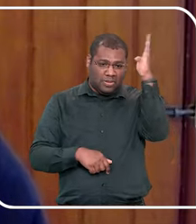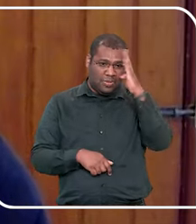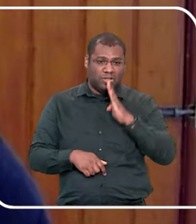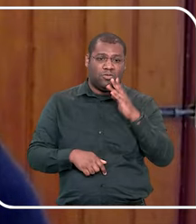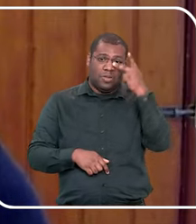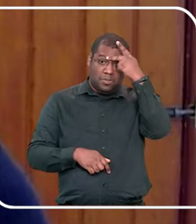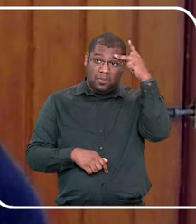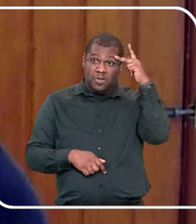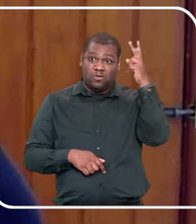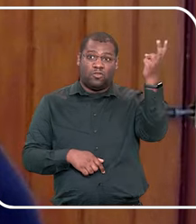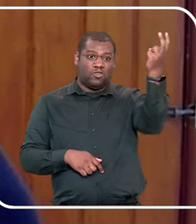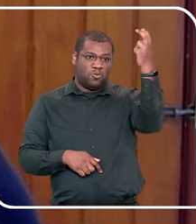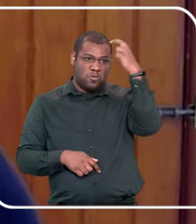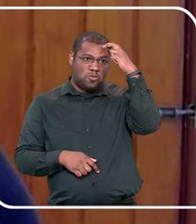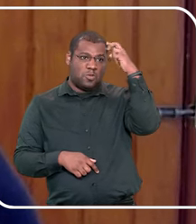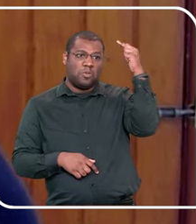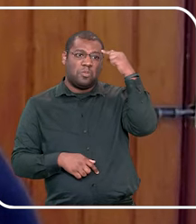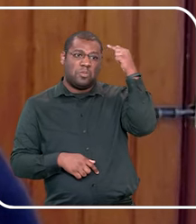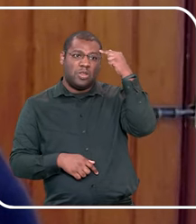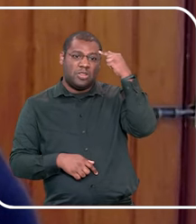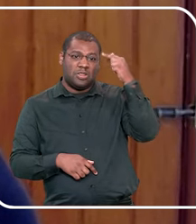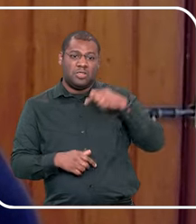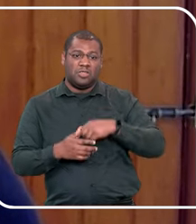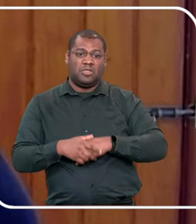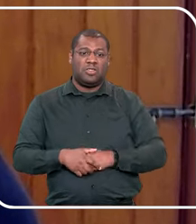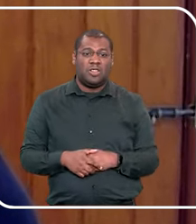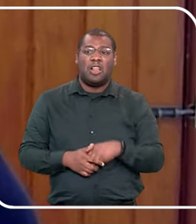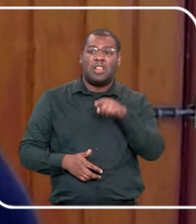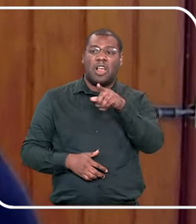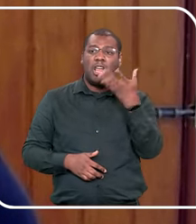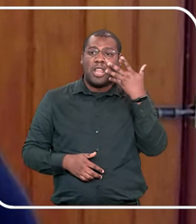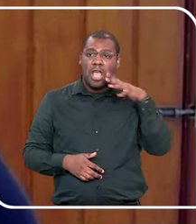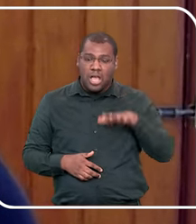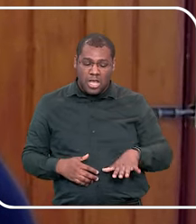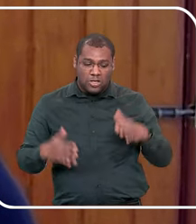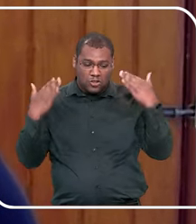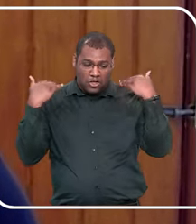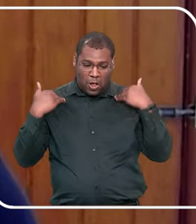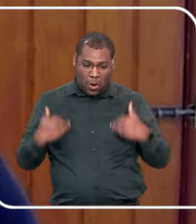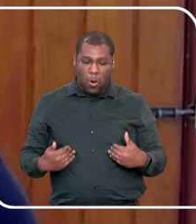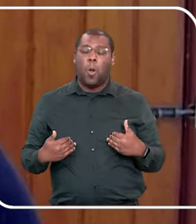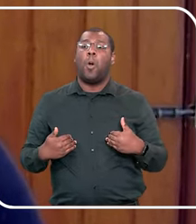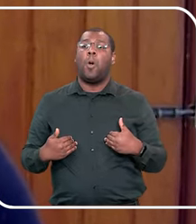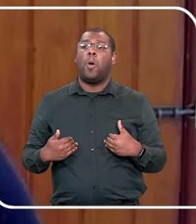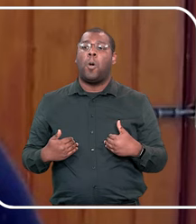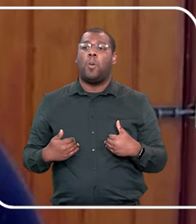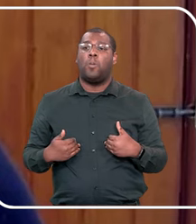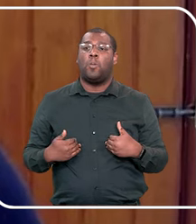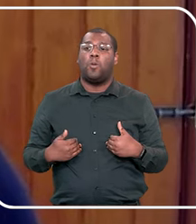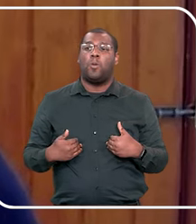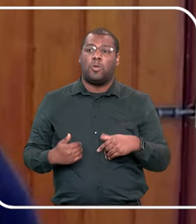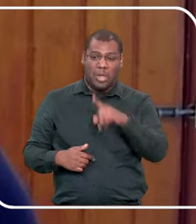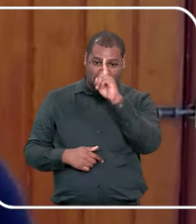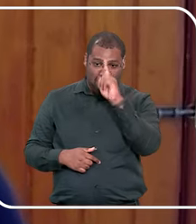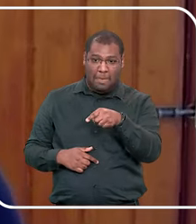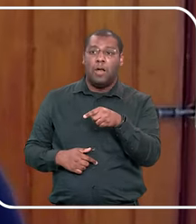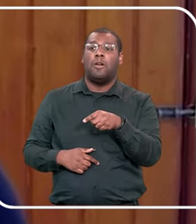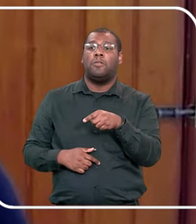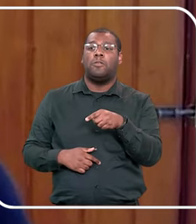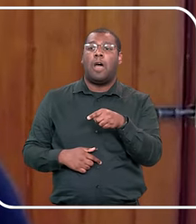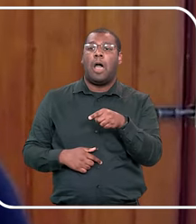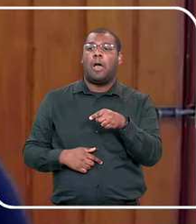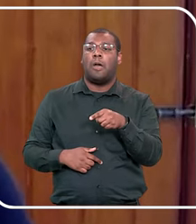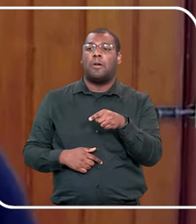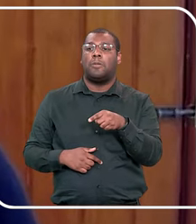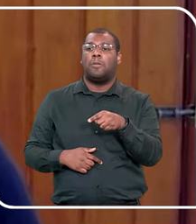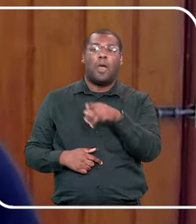de achar que quem anda no corpo da criança não é ela, somos nós, e nós não respeitamos o corpo da